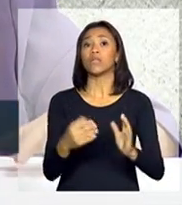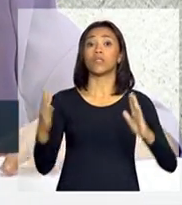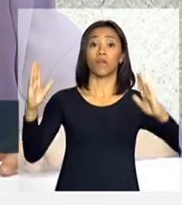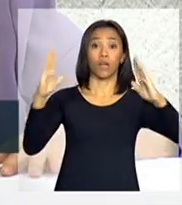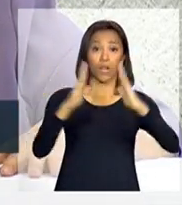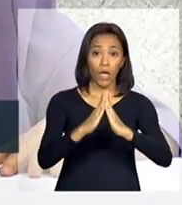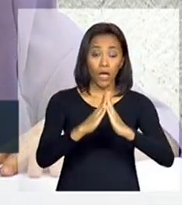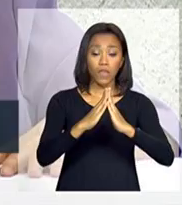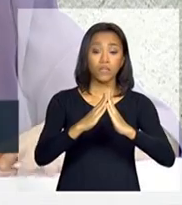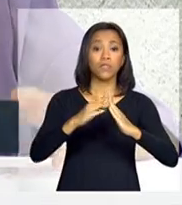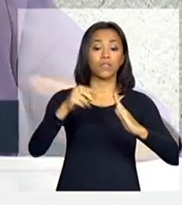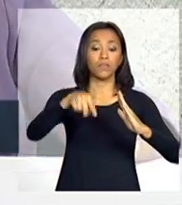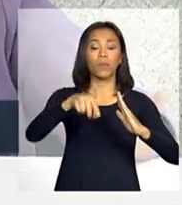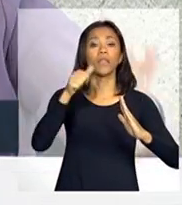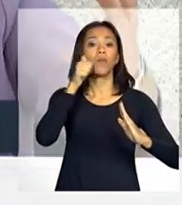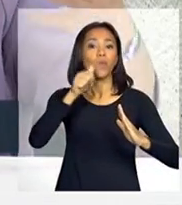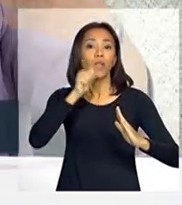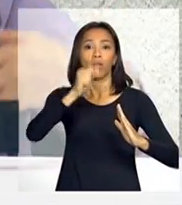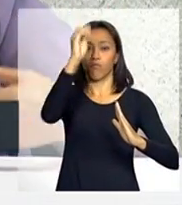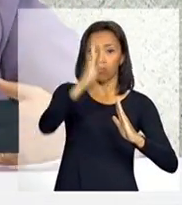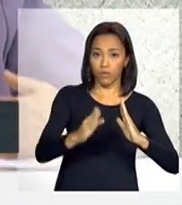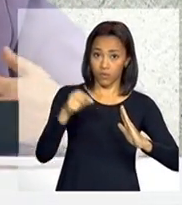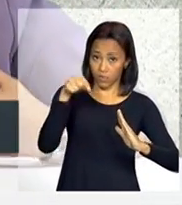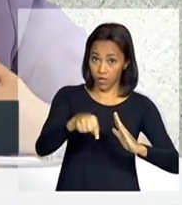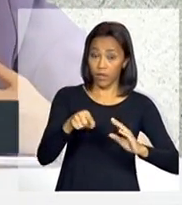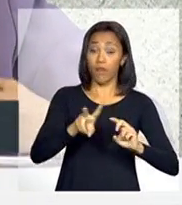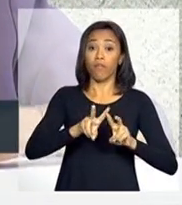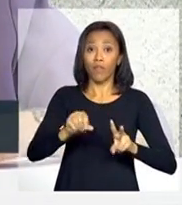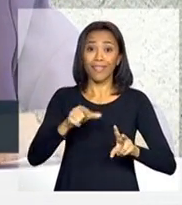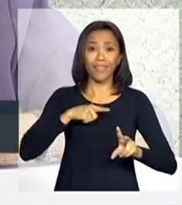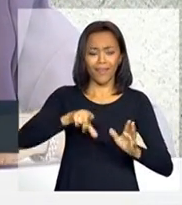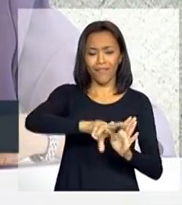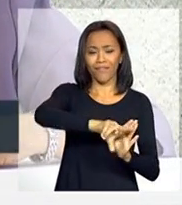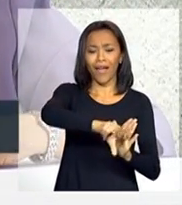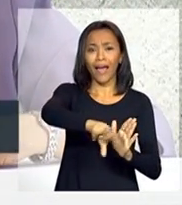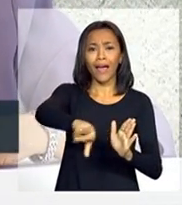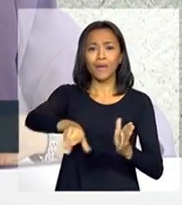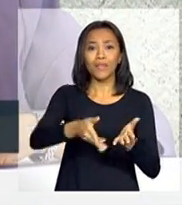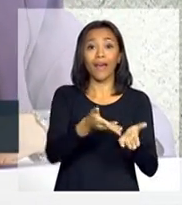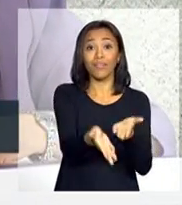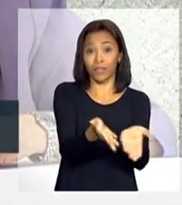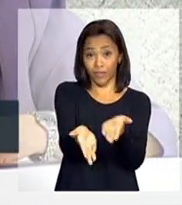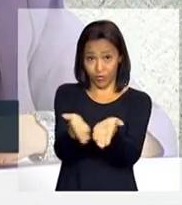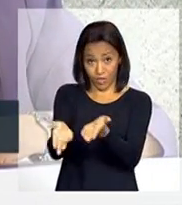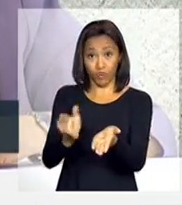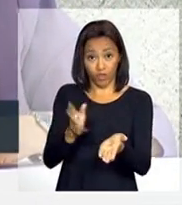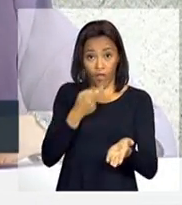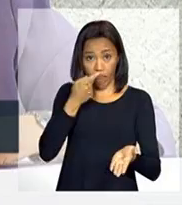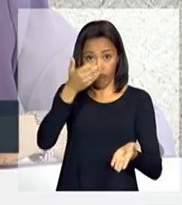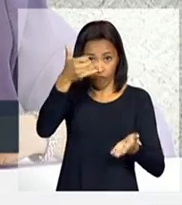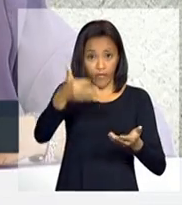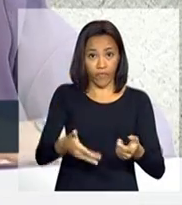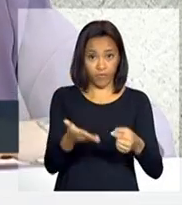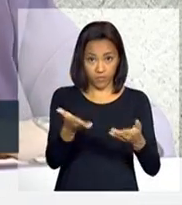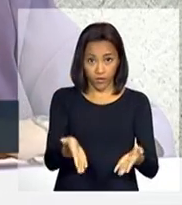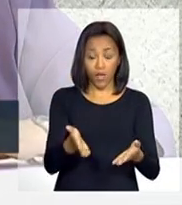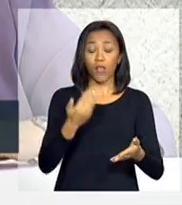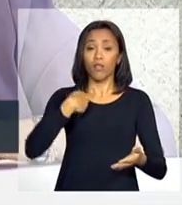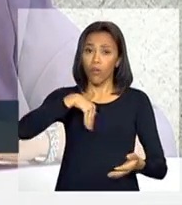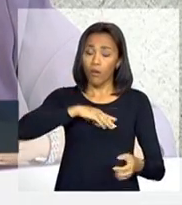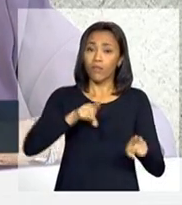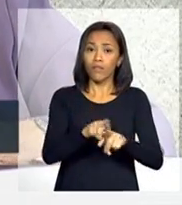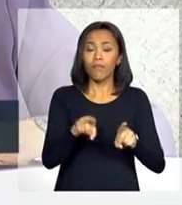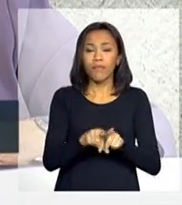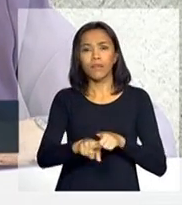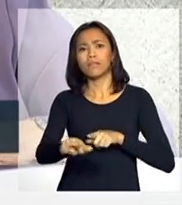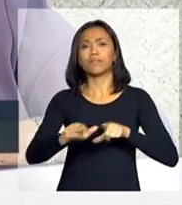da Mulher Brasileira, onde concentrarão estes serviços que eu disse, nós trabalharemos também com a